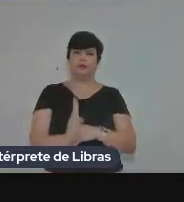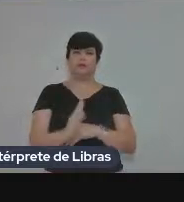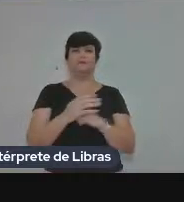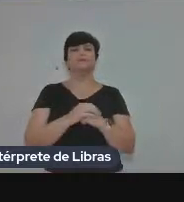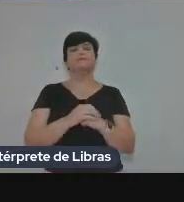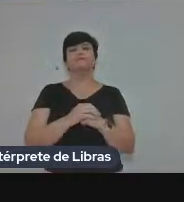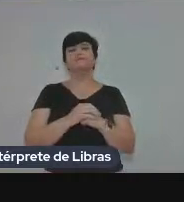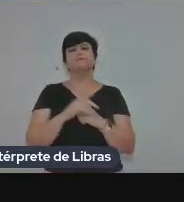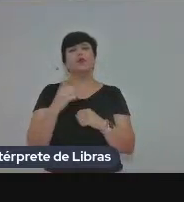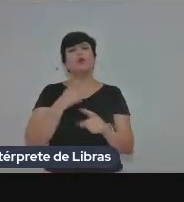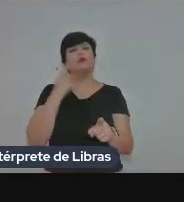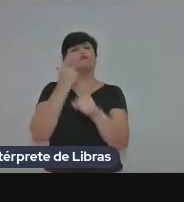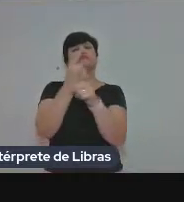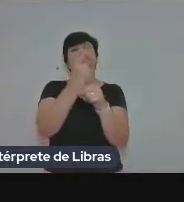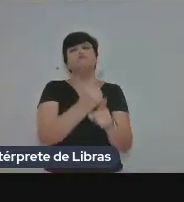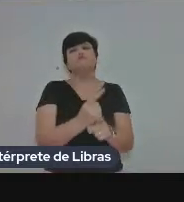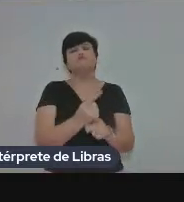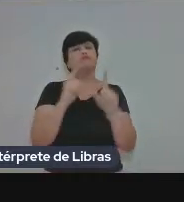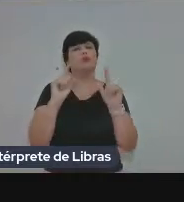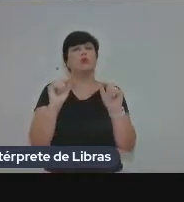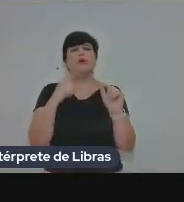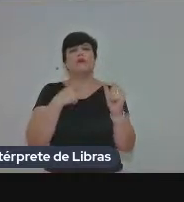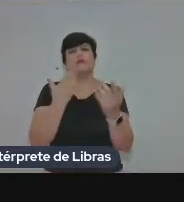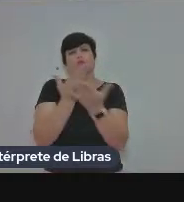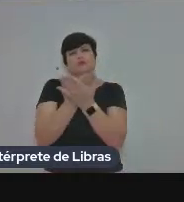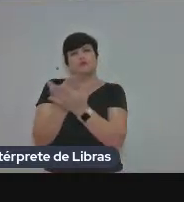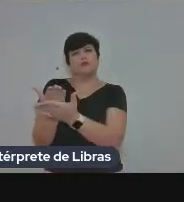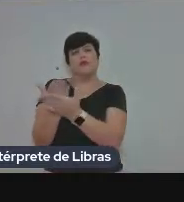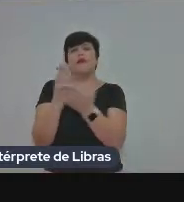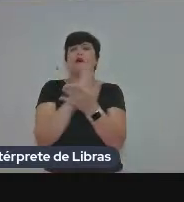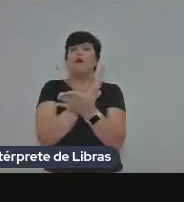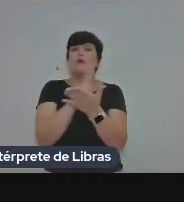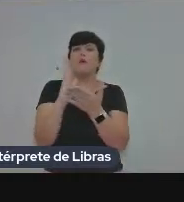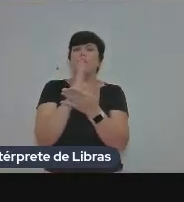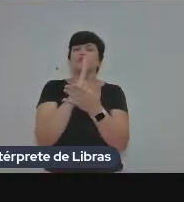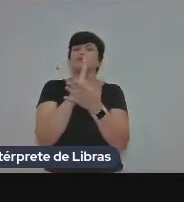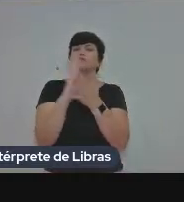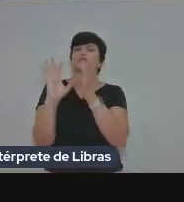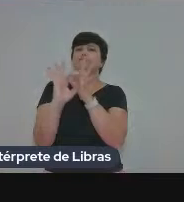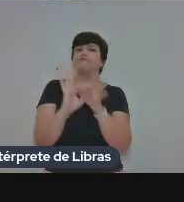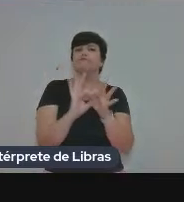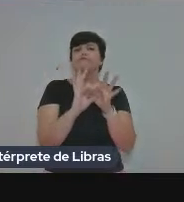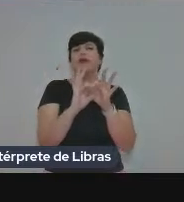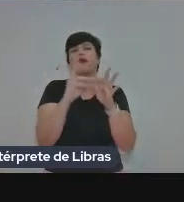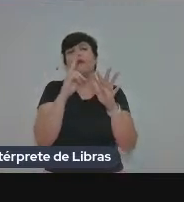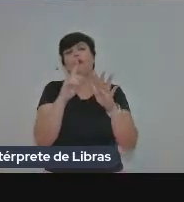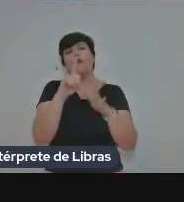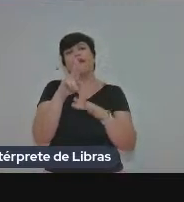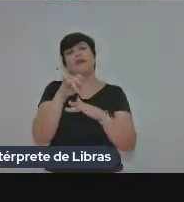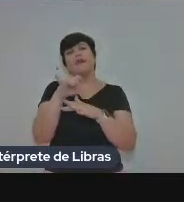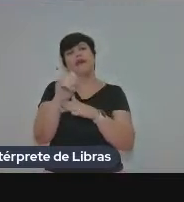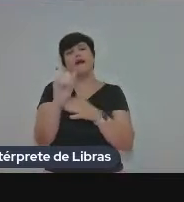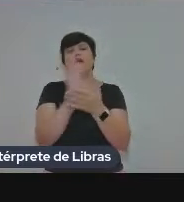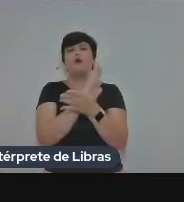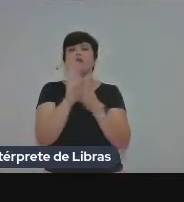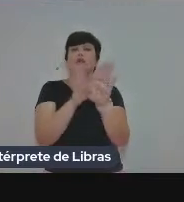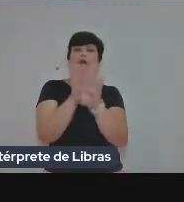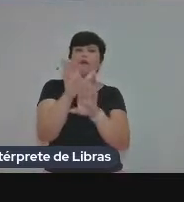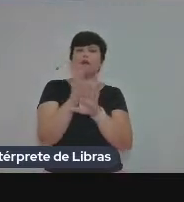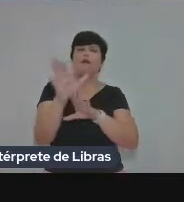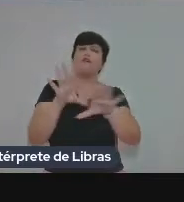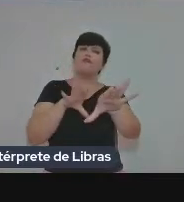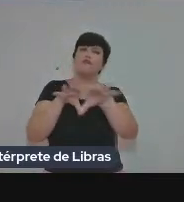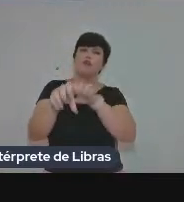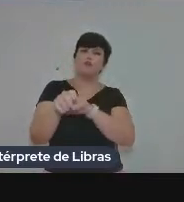E o que eu quero identificar? Bem, eu quero estudar alguns manuais, alguns guias, algumas diretrizes, para a formação